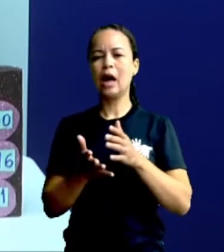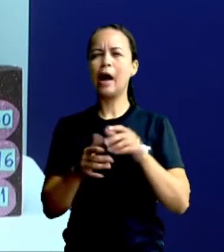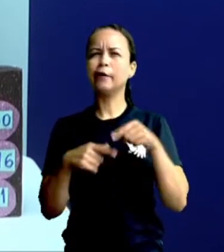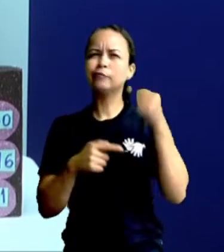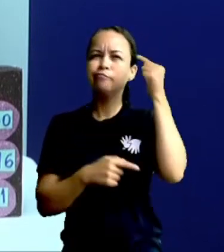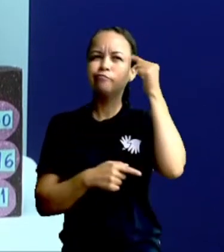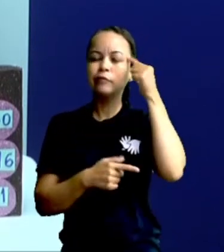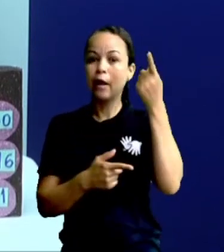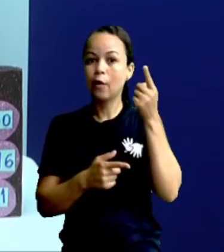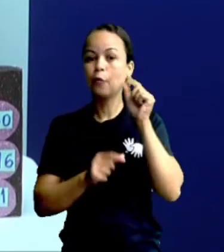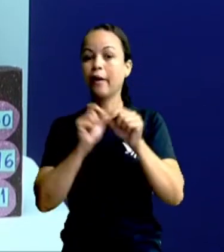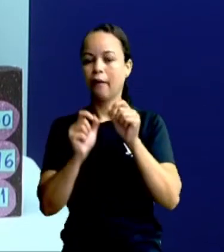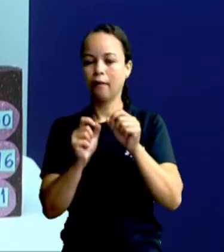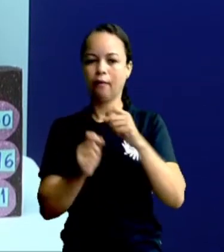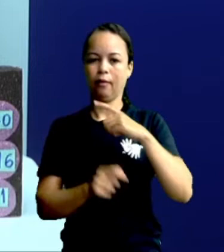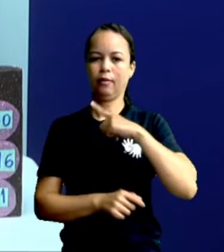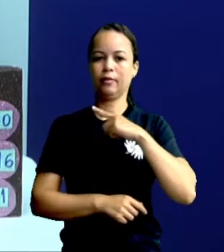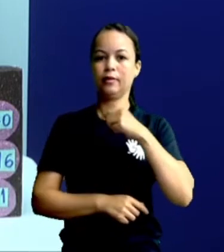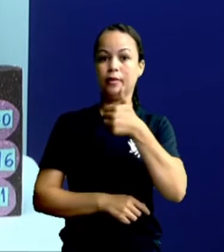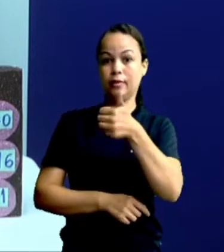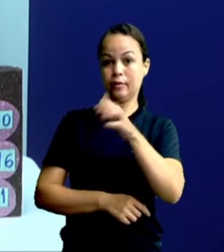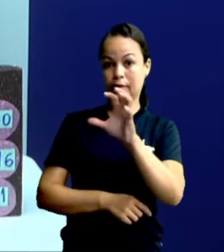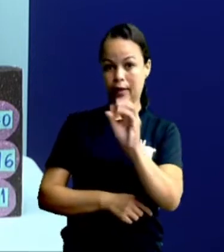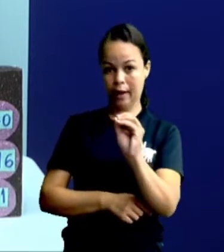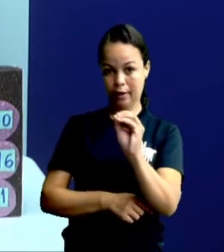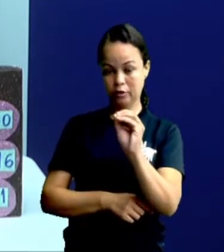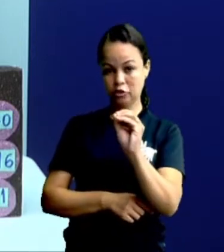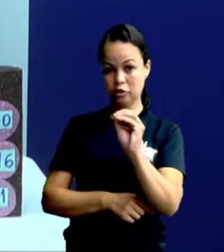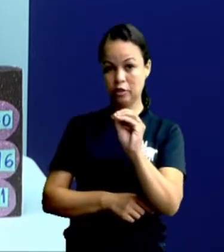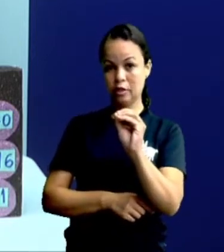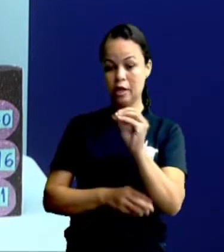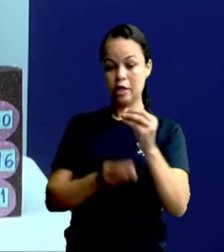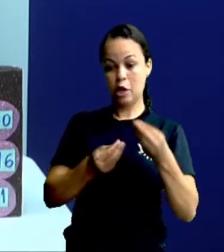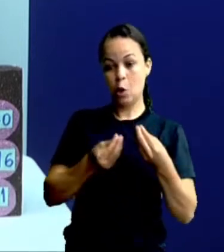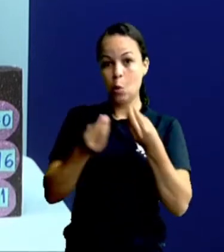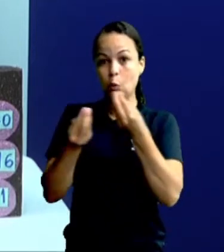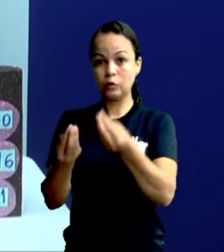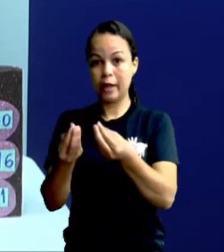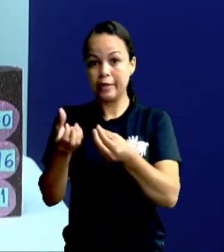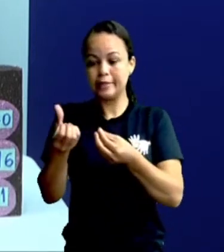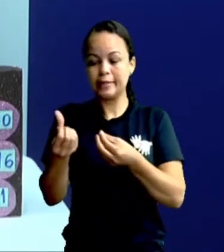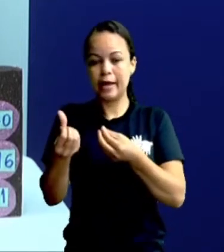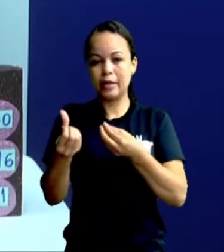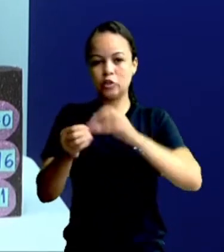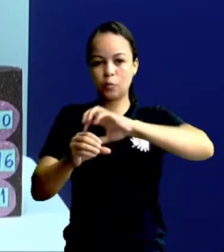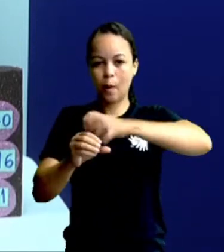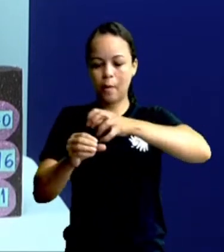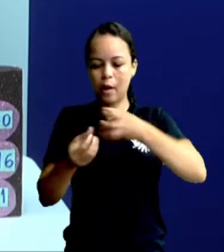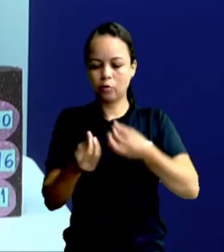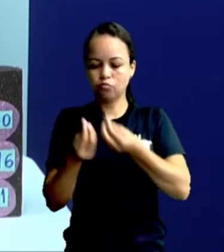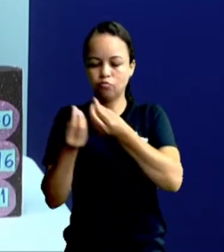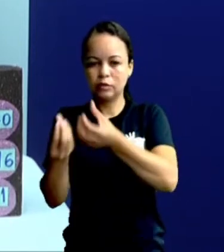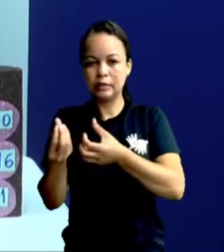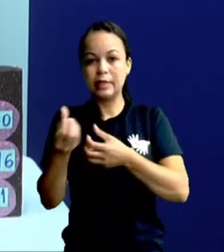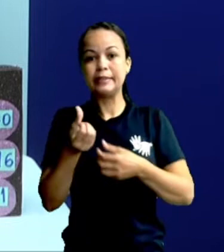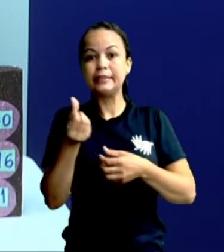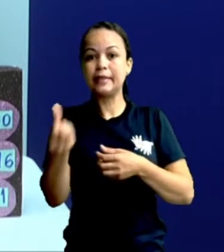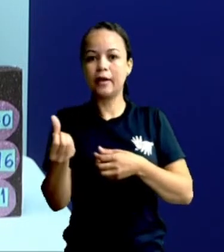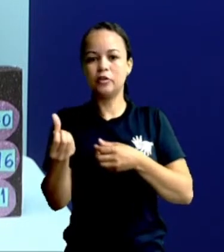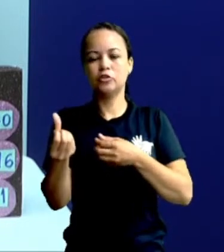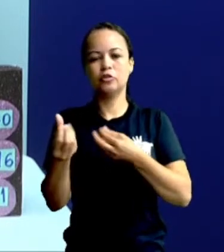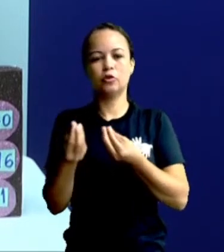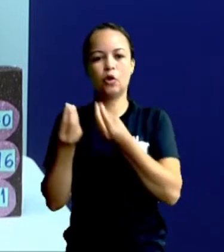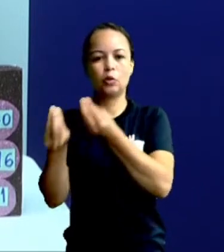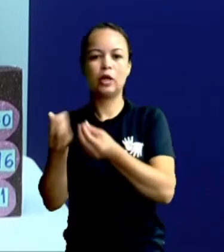e eu dei ao meu pai 6. Quando eu trago a ideia de dar